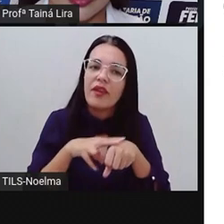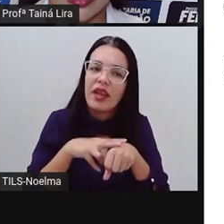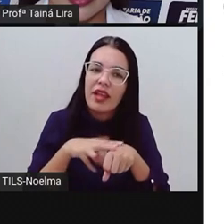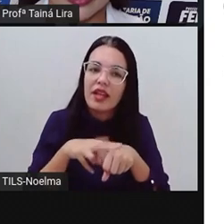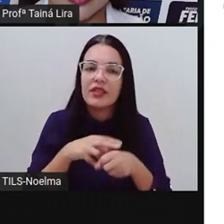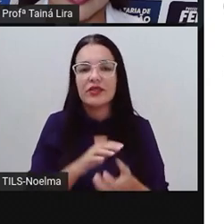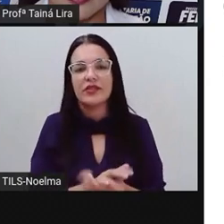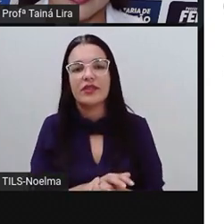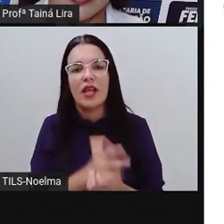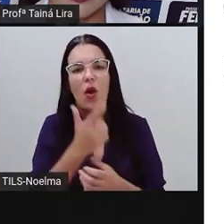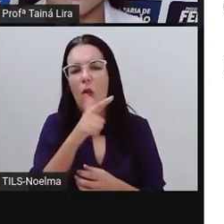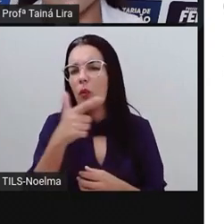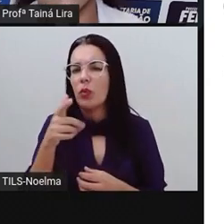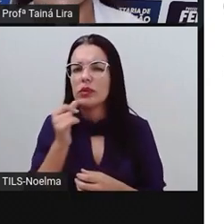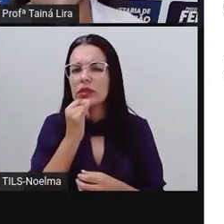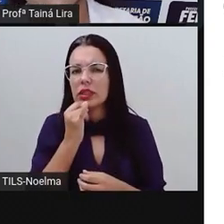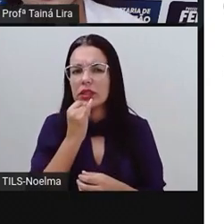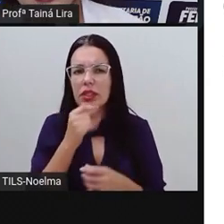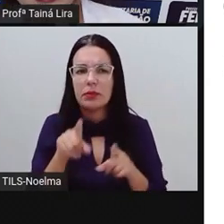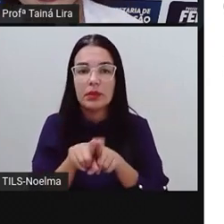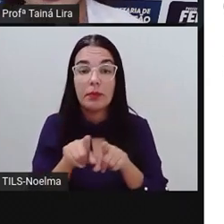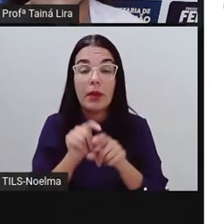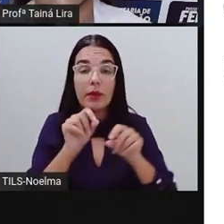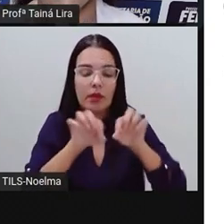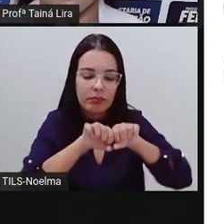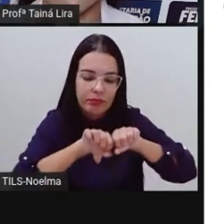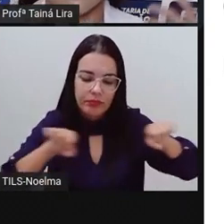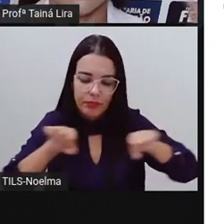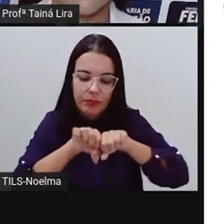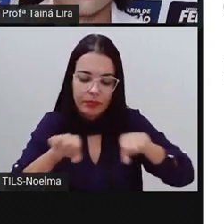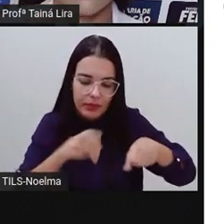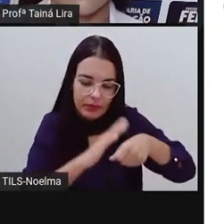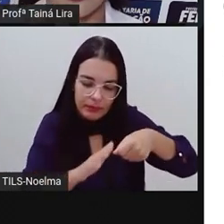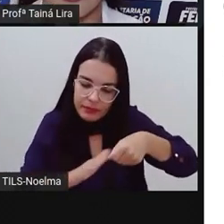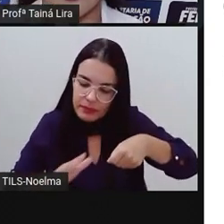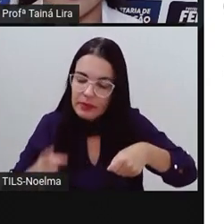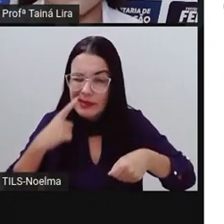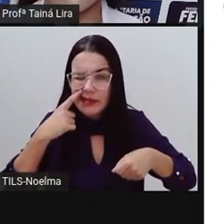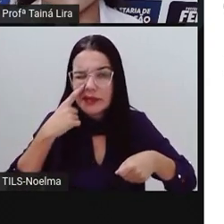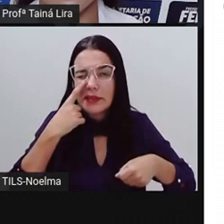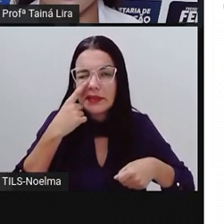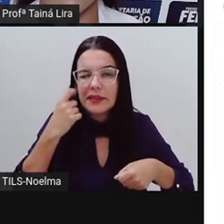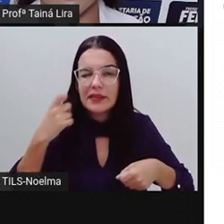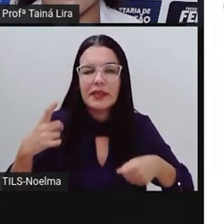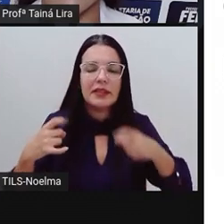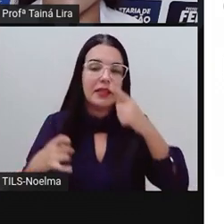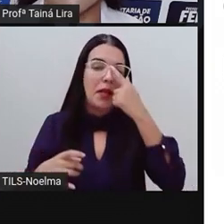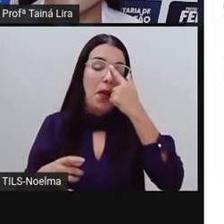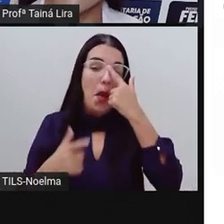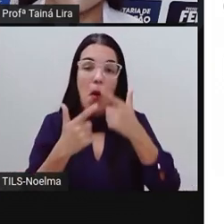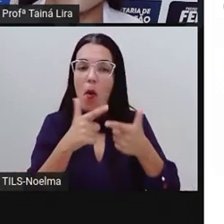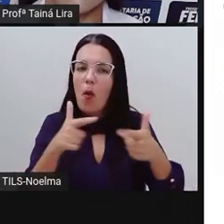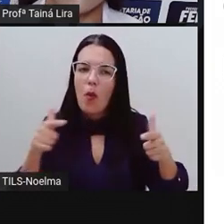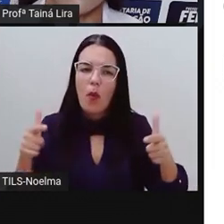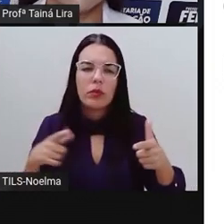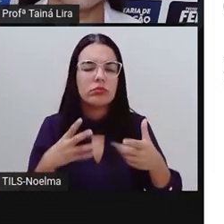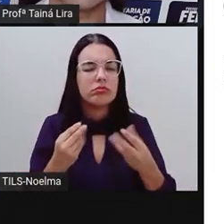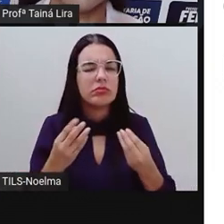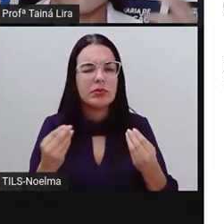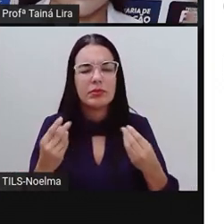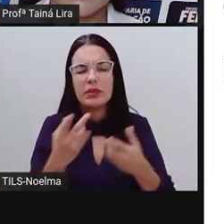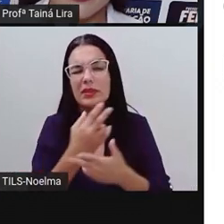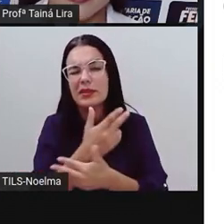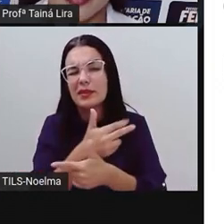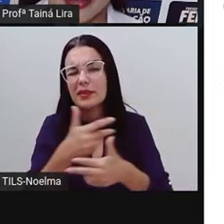poderia colocar aí outros exemplos, ó, a cebolinha, a salsinha, a acelga, né? Então, ó,